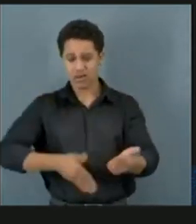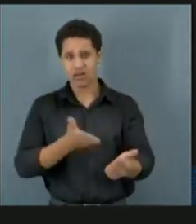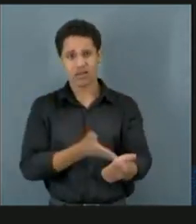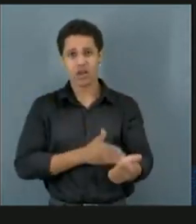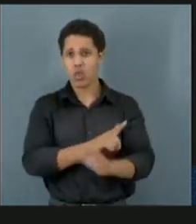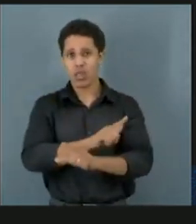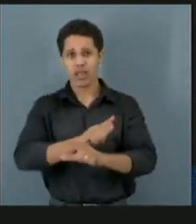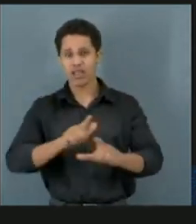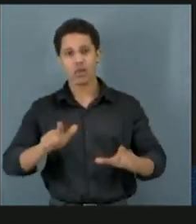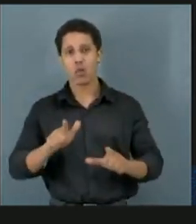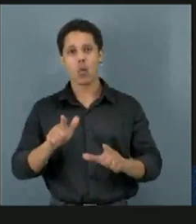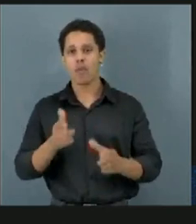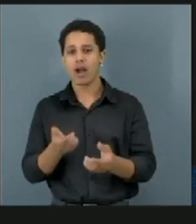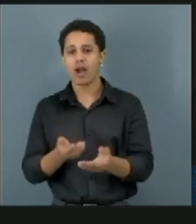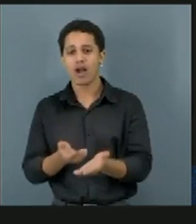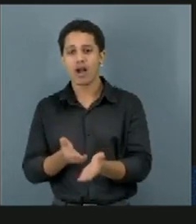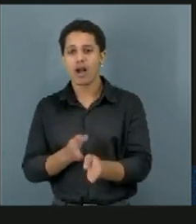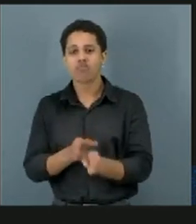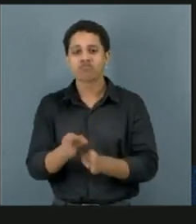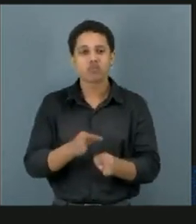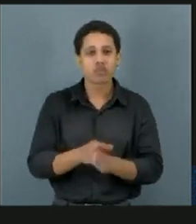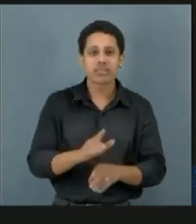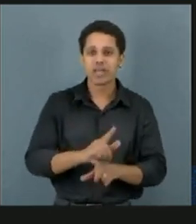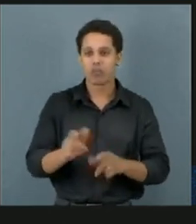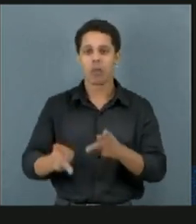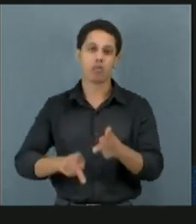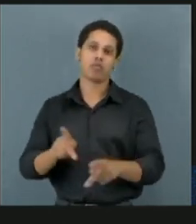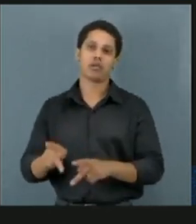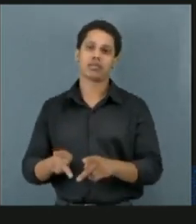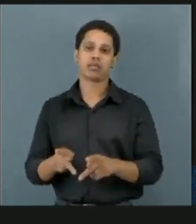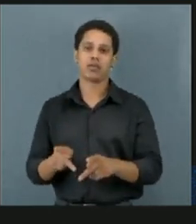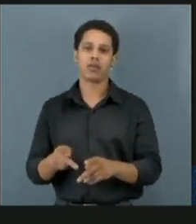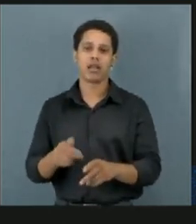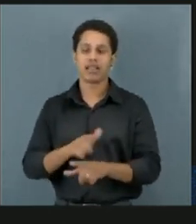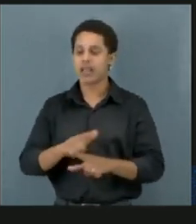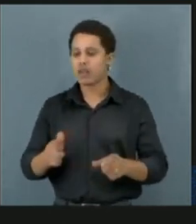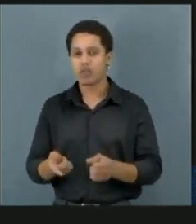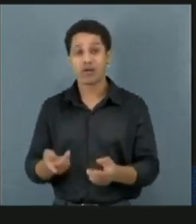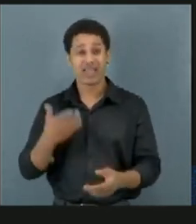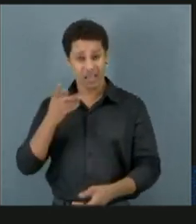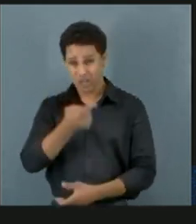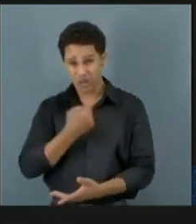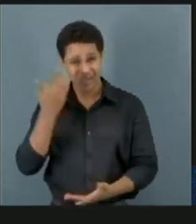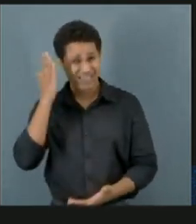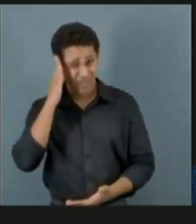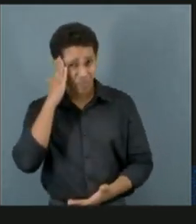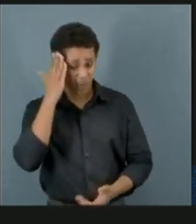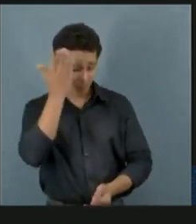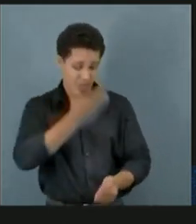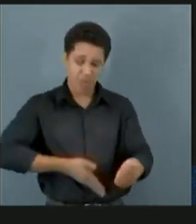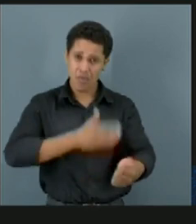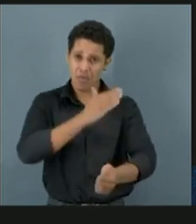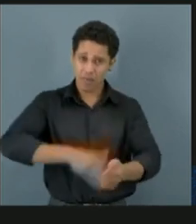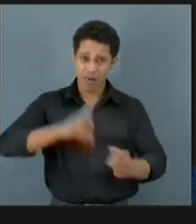orientação para a população. E nós sabemos que automutilação é um caminho.